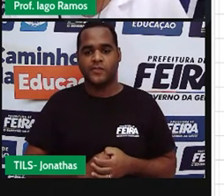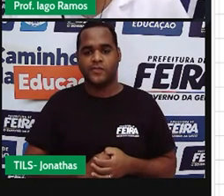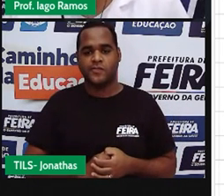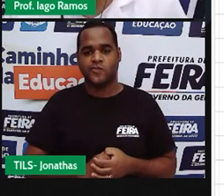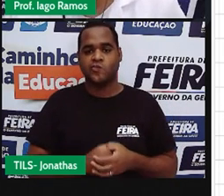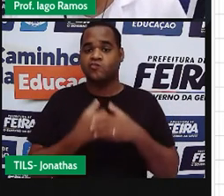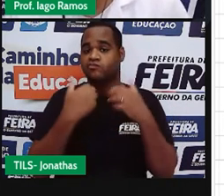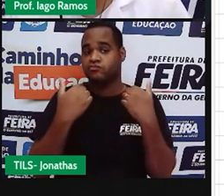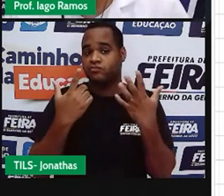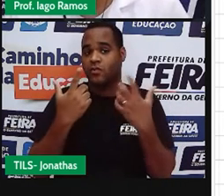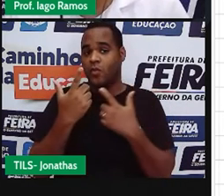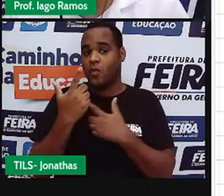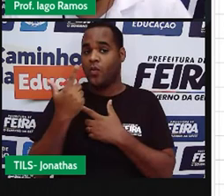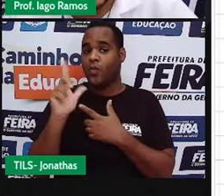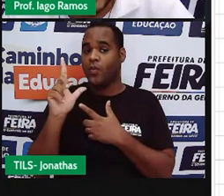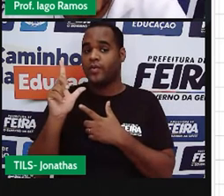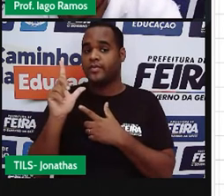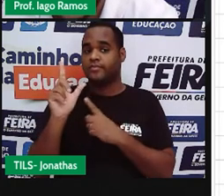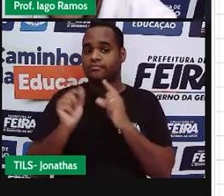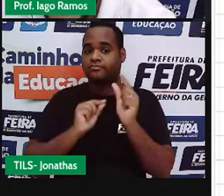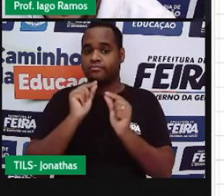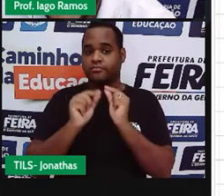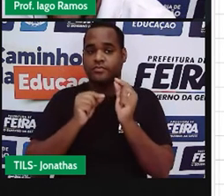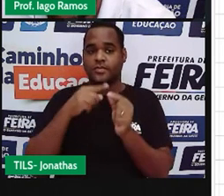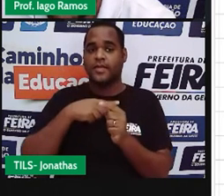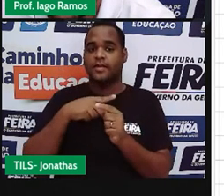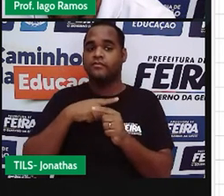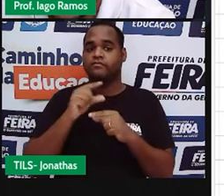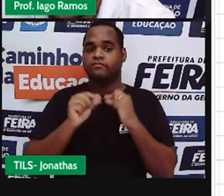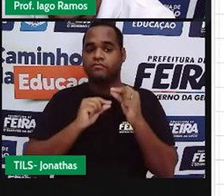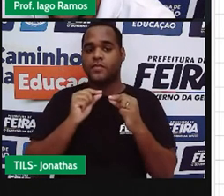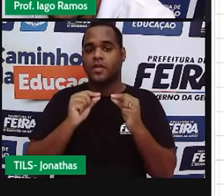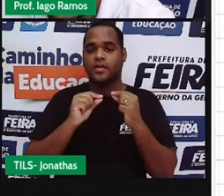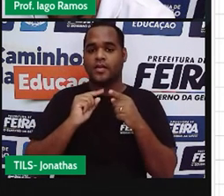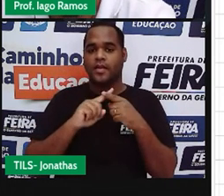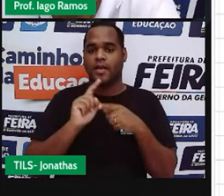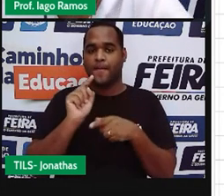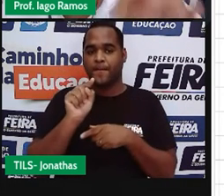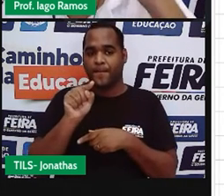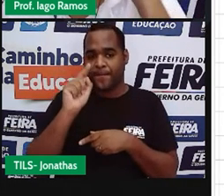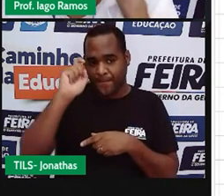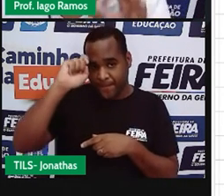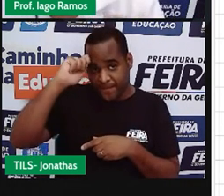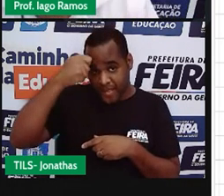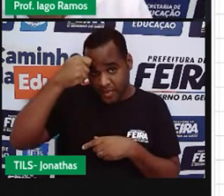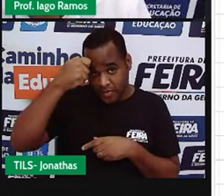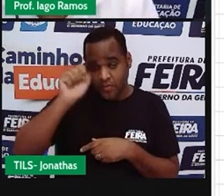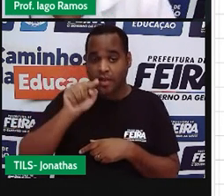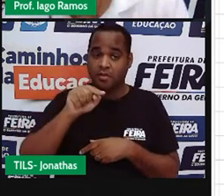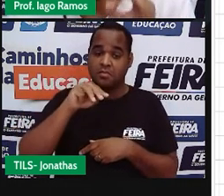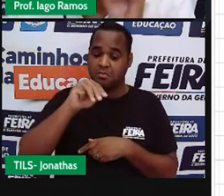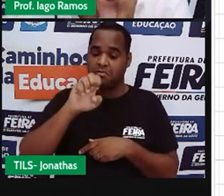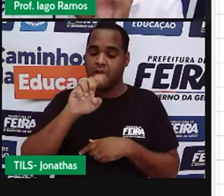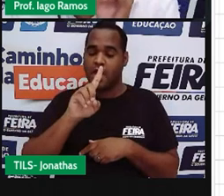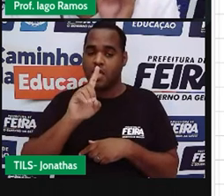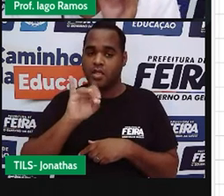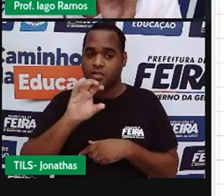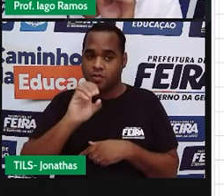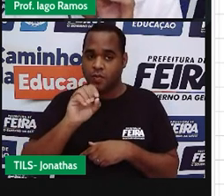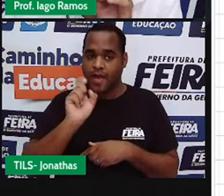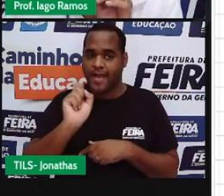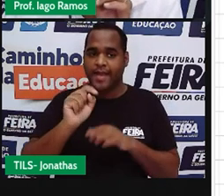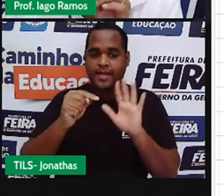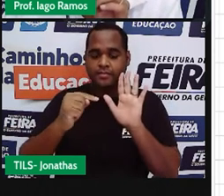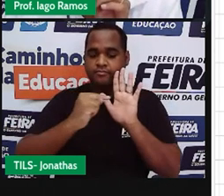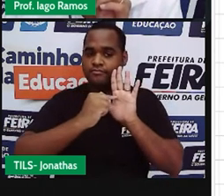E o que mais? O que mais que a gente tem? Esse ponto preto aqui, ó, é o ponto médio. É o ponto que tá